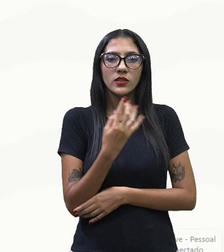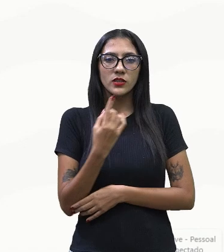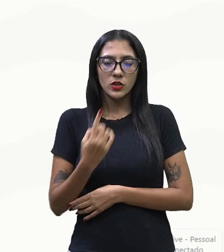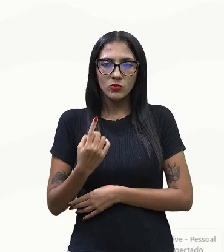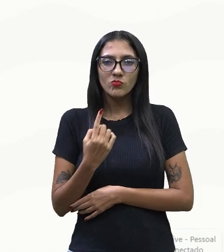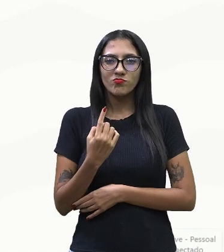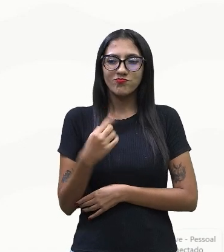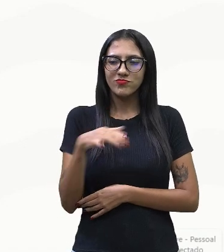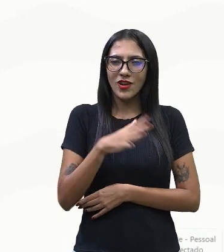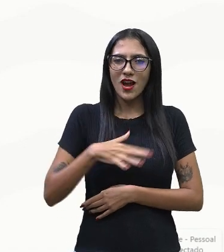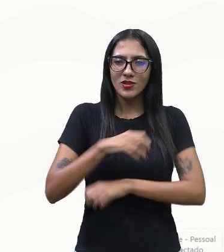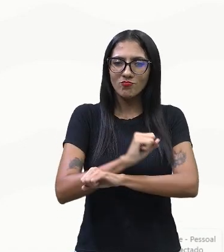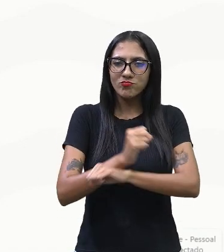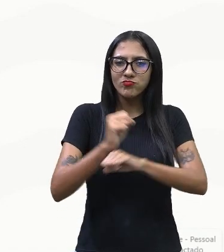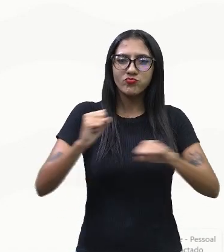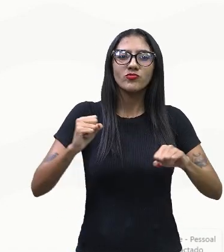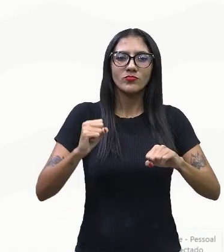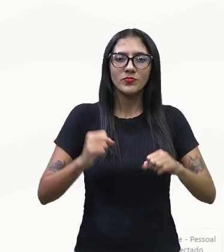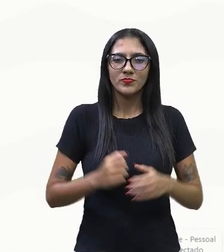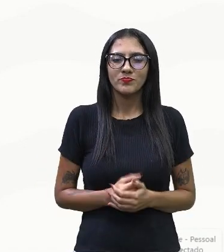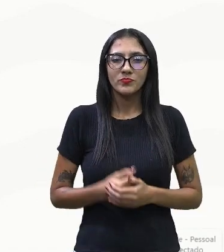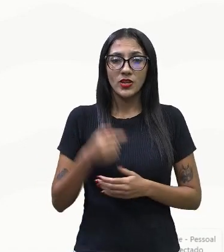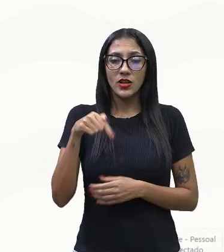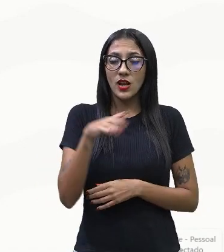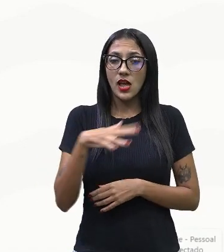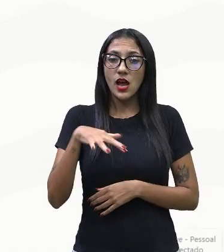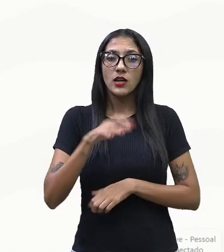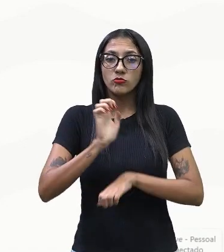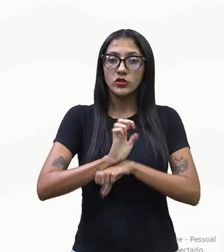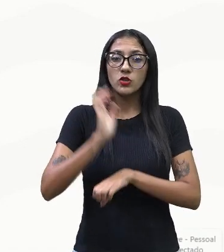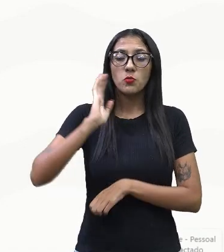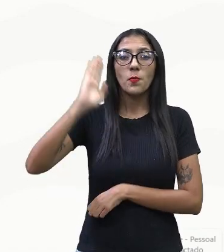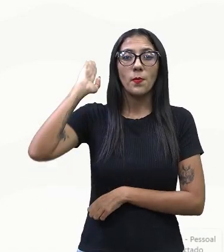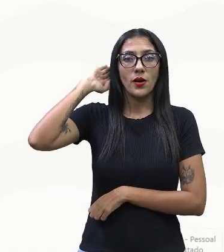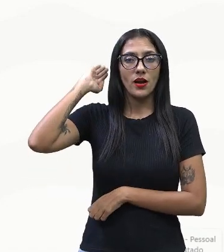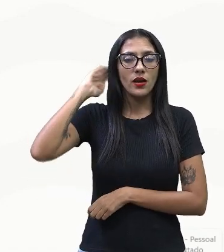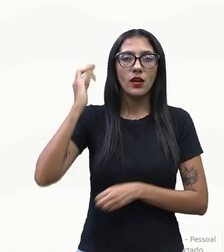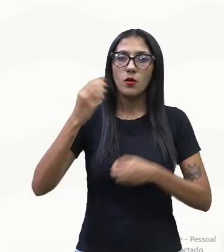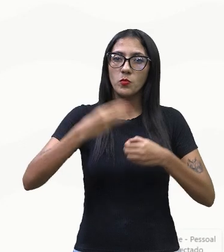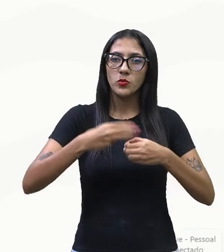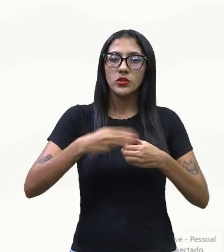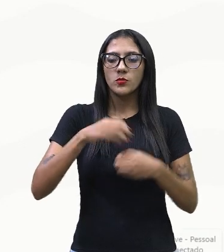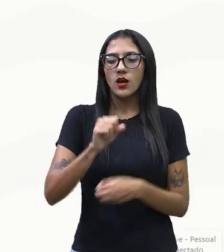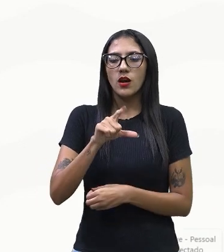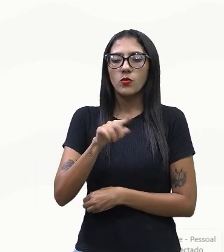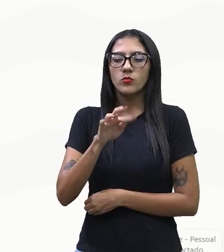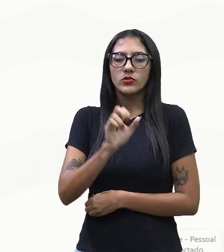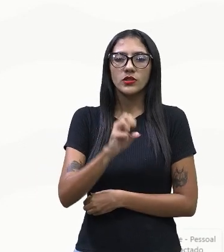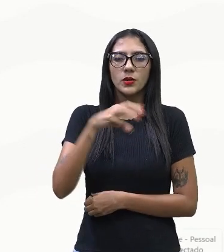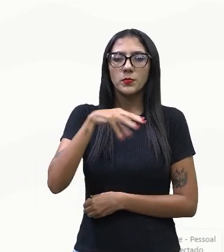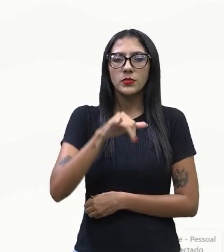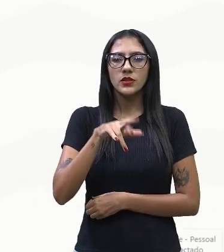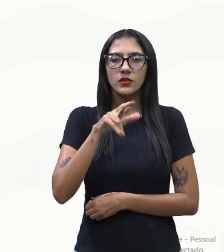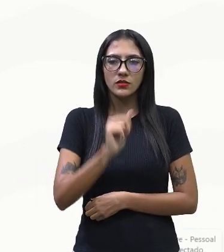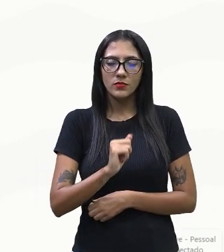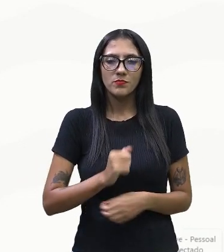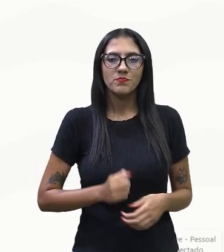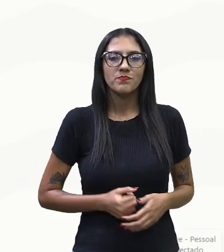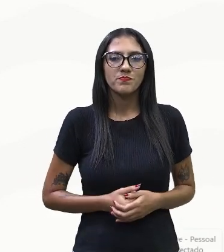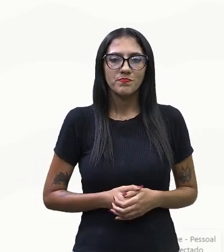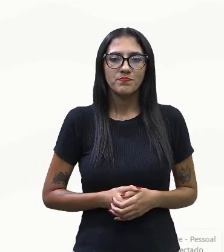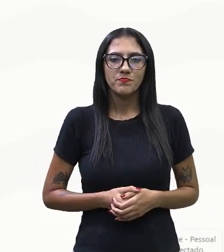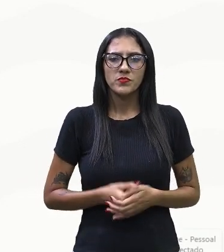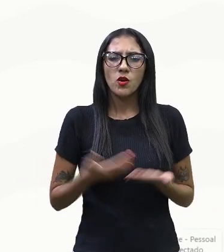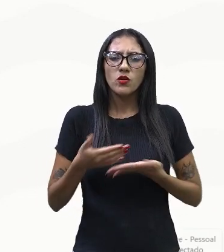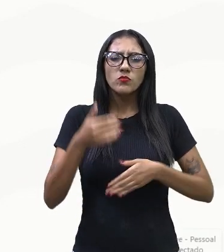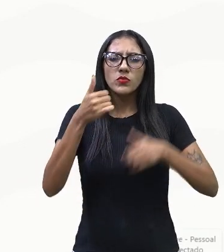hectares e ocorreu no município de Altamira, no estado do Pará. Professora, e esse mapa, professora, vamos estudar um pouquinho, vamos analisar um